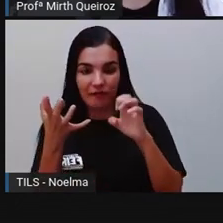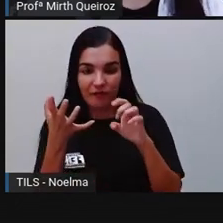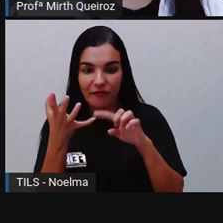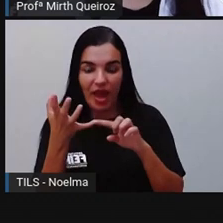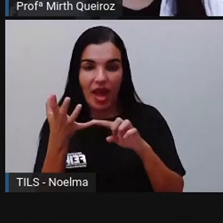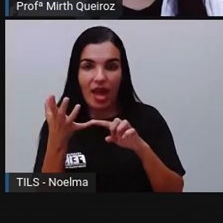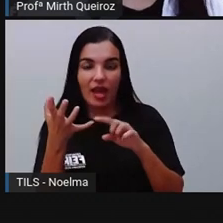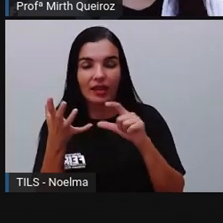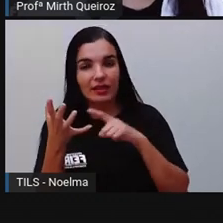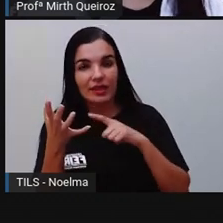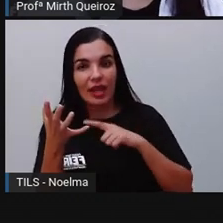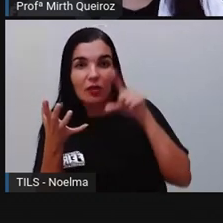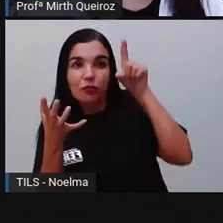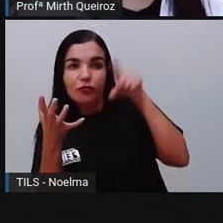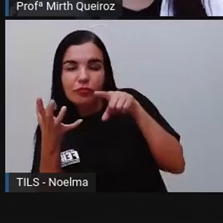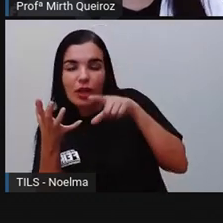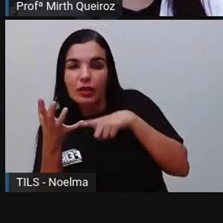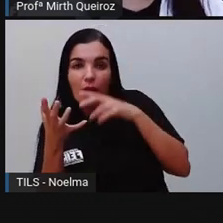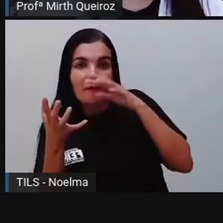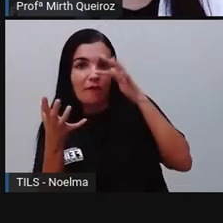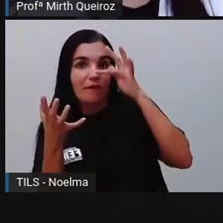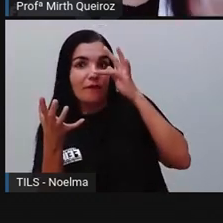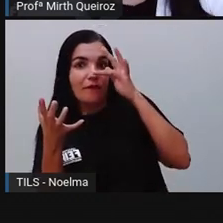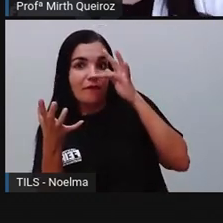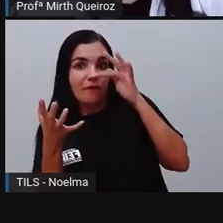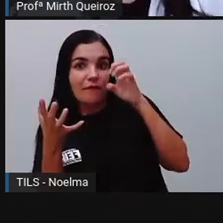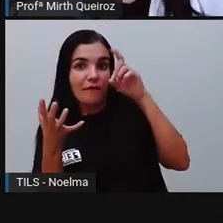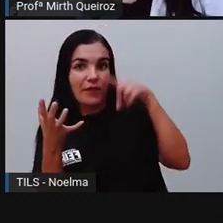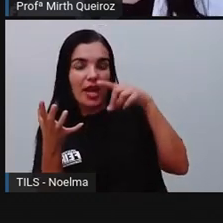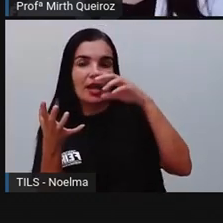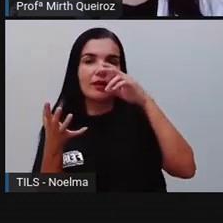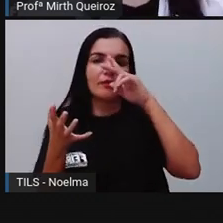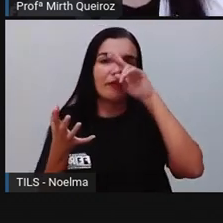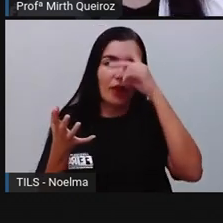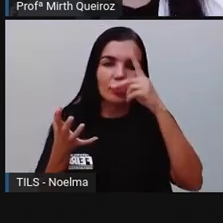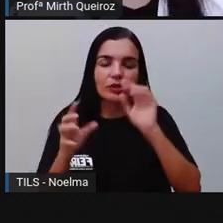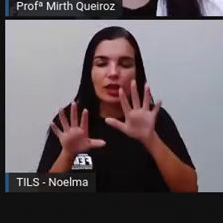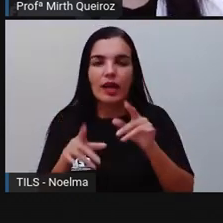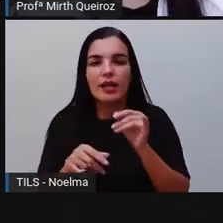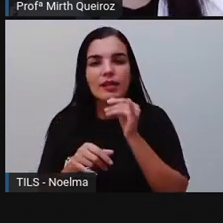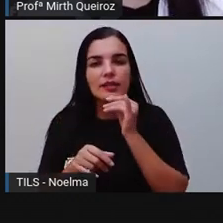a última sílaba, então se trata de uma palavra oxítona. A palavra mesa.